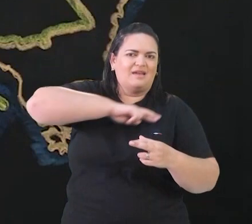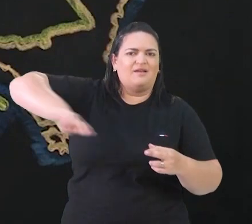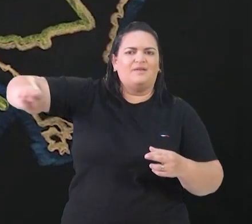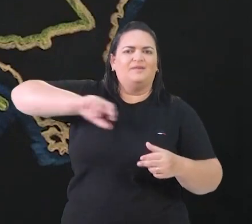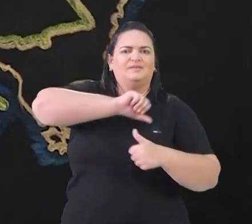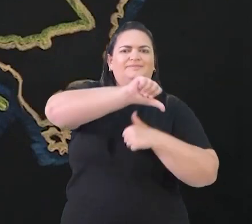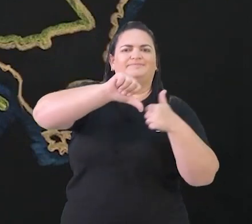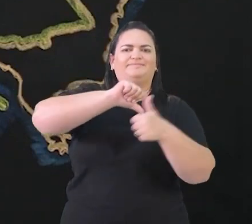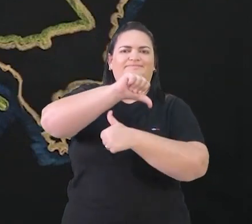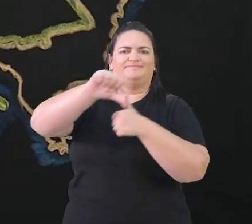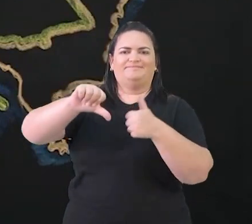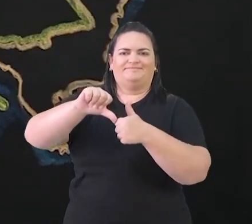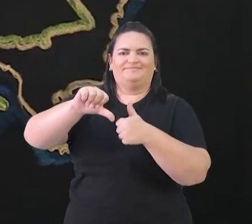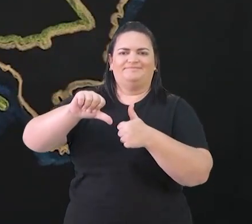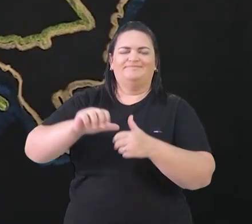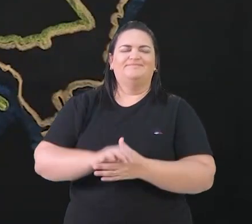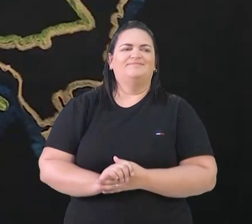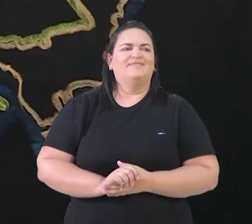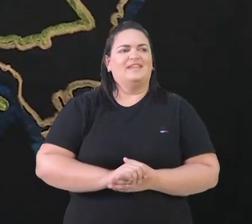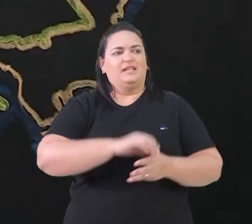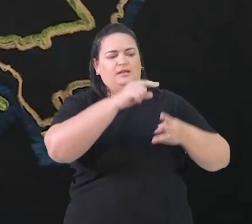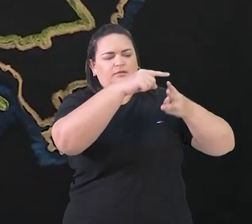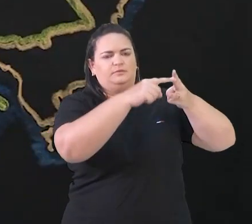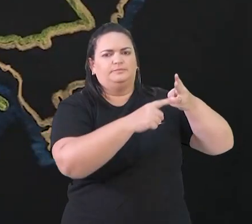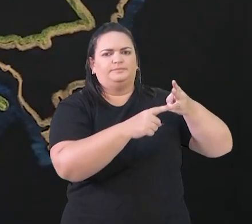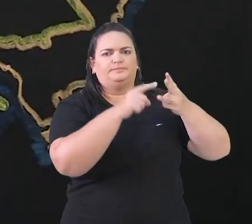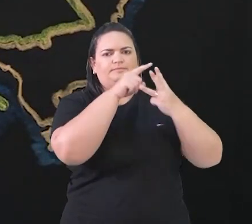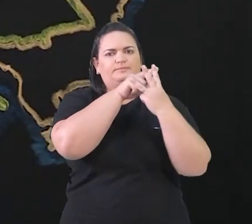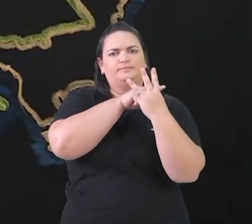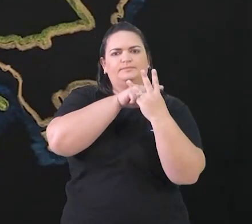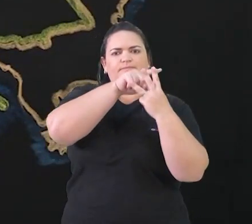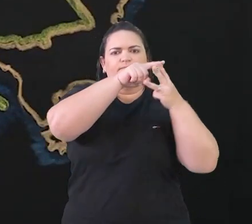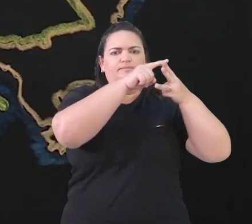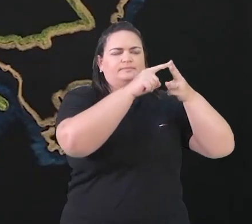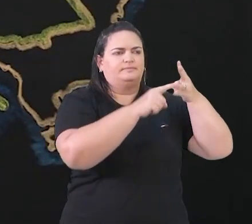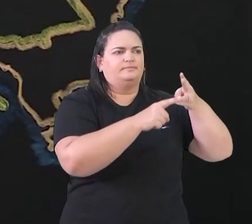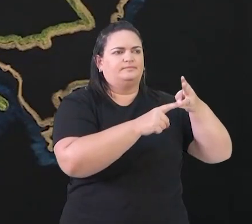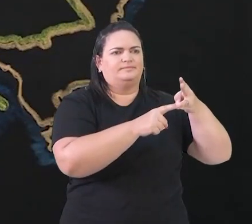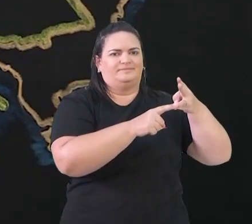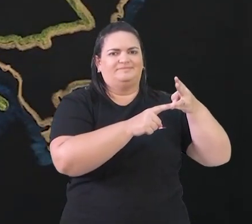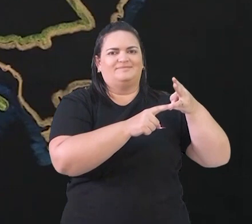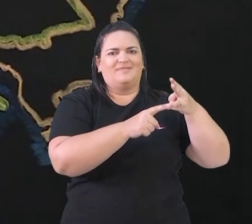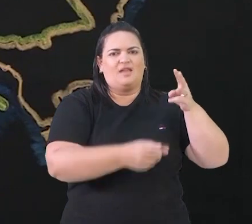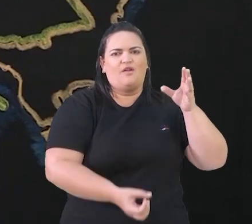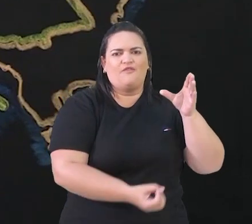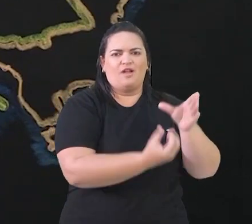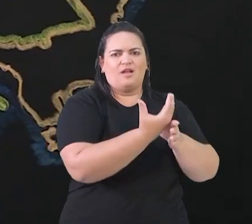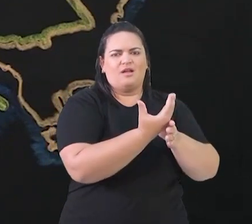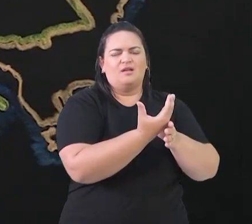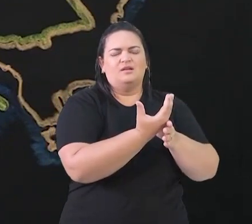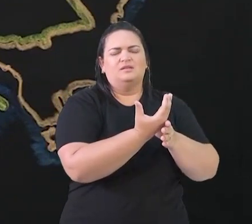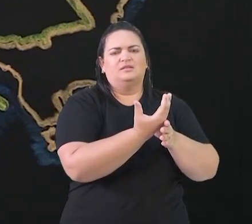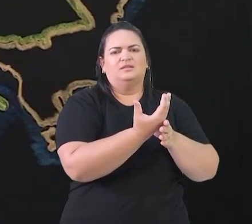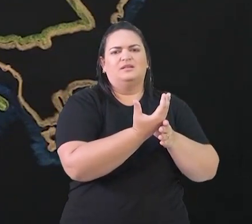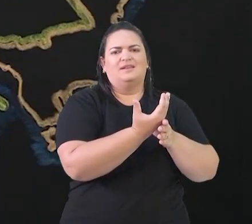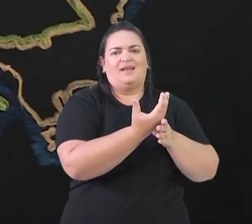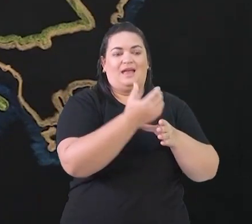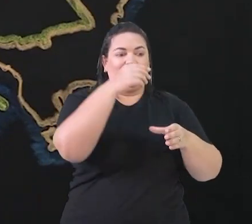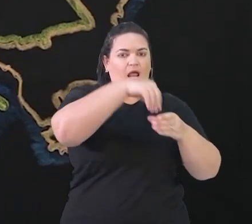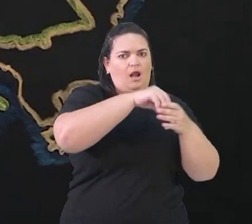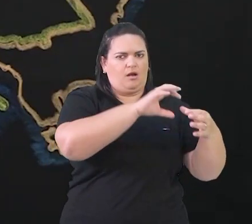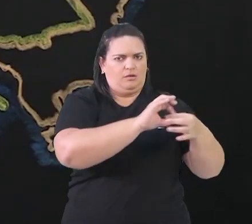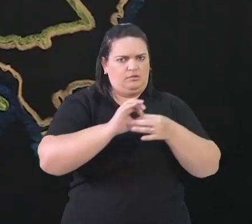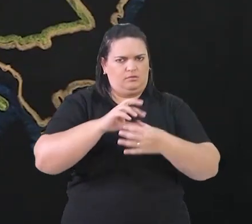a gente vai falar aqui com mais calma. Todas essas igrejas que surgiram depois da Igreja Católica, nesse contexto de reforma religiosa,